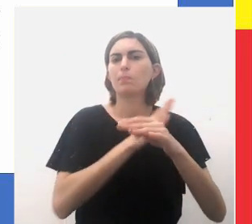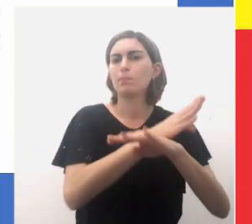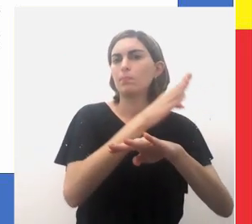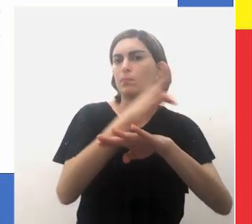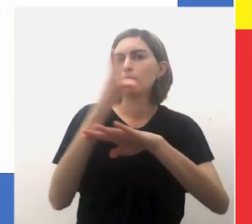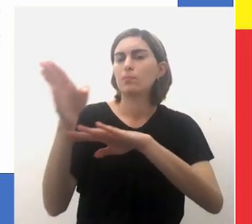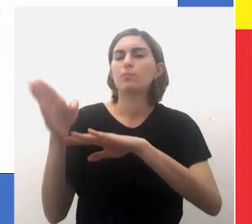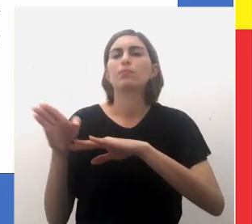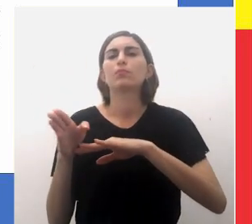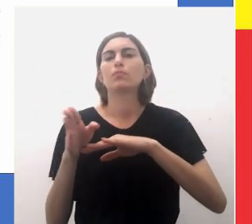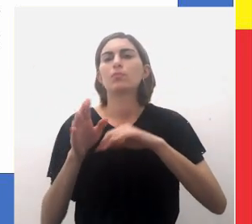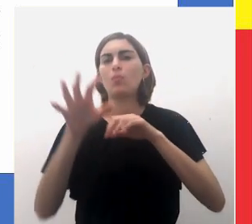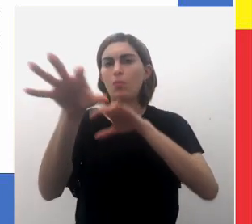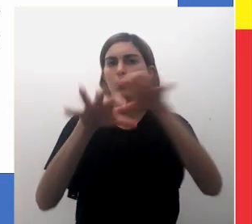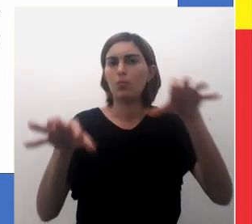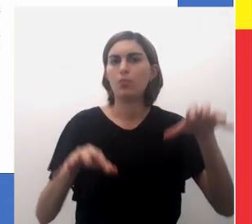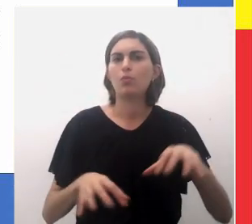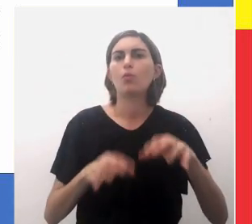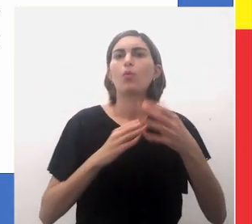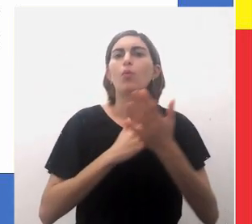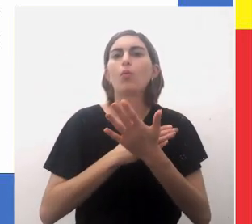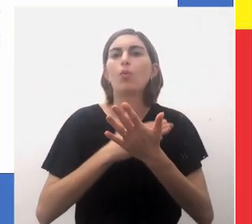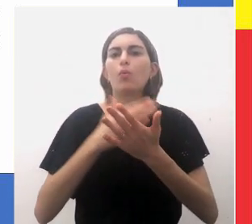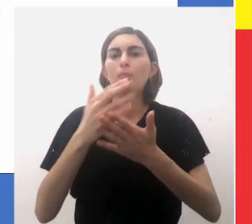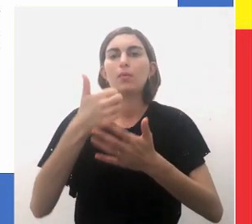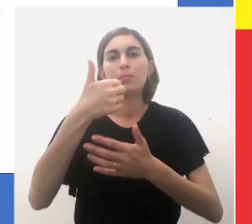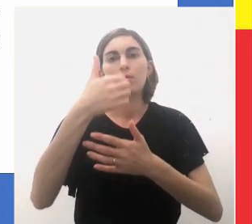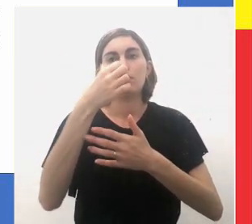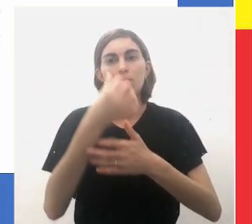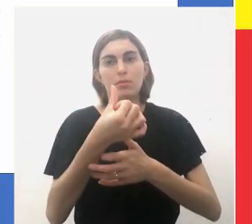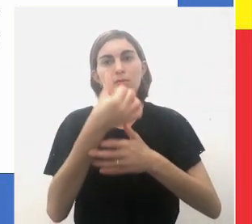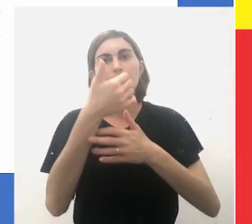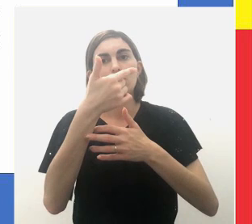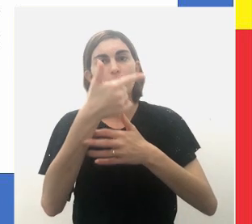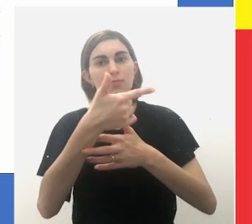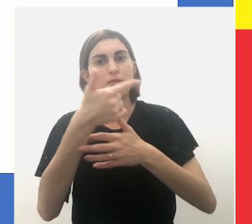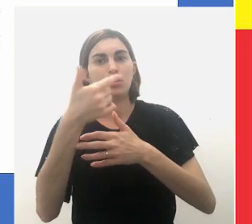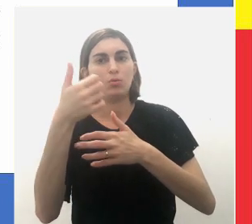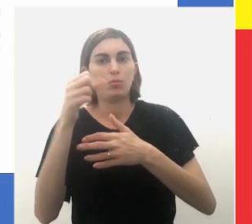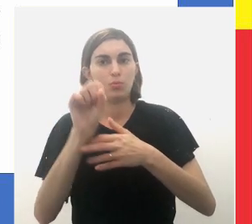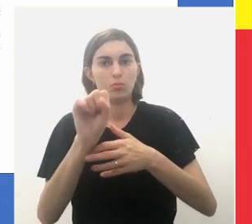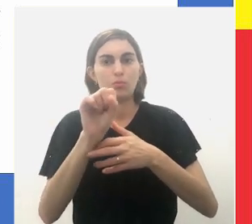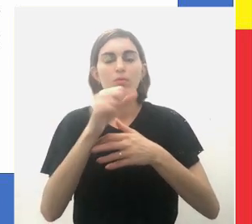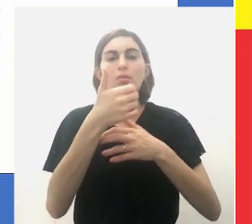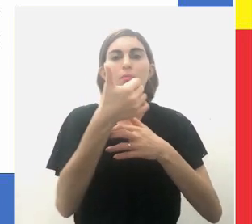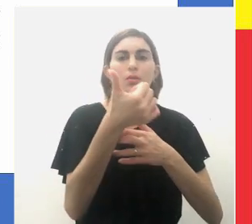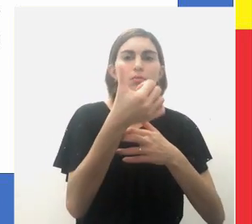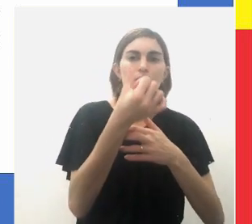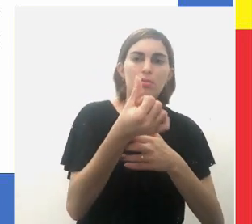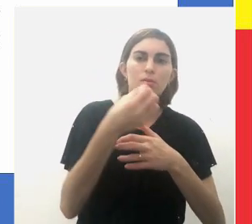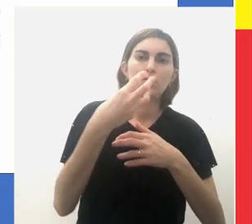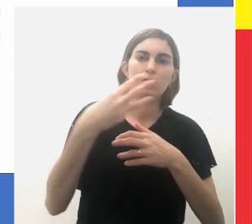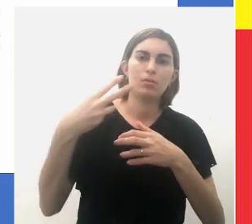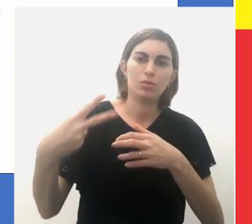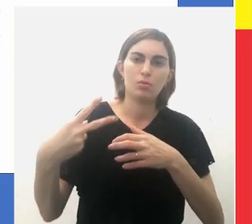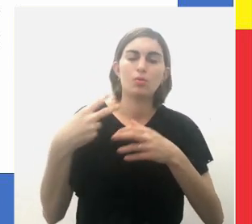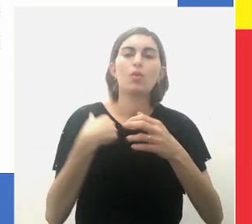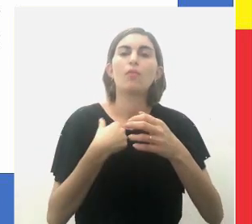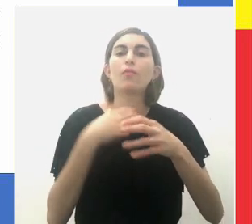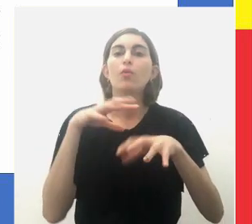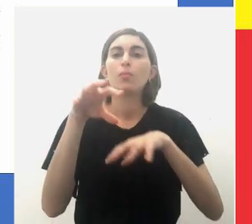os povoados missionários. Ou seja, entre 1628 e 1632,